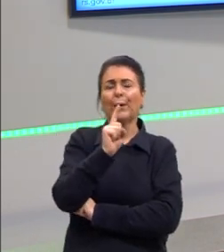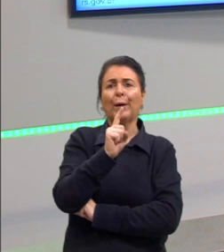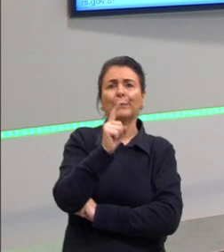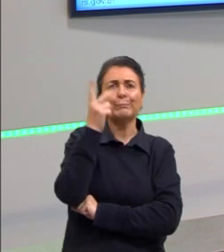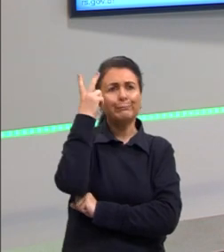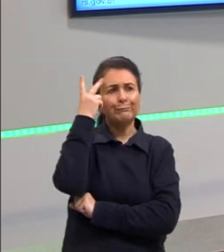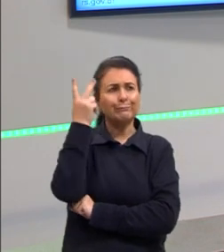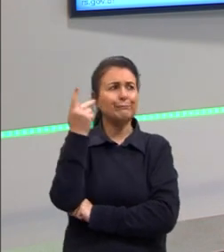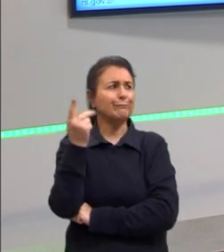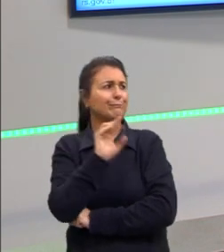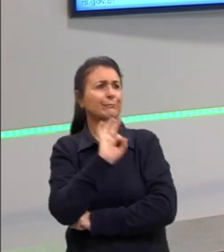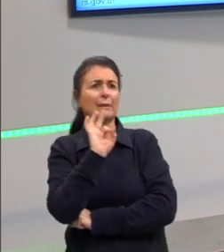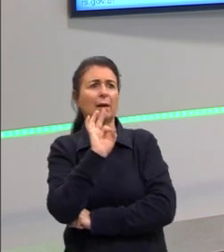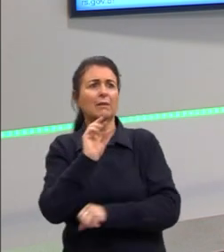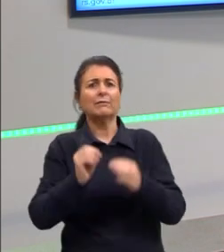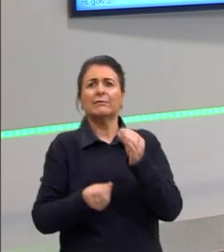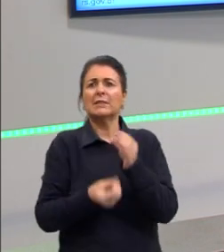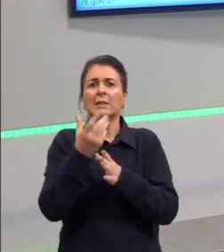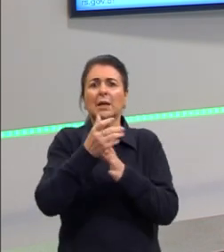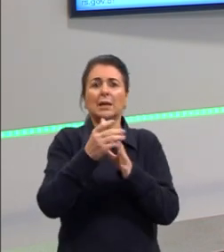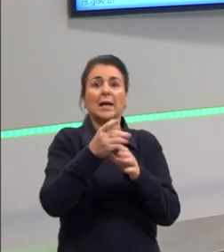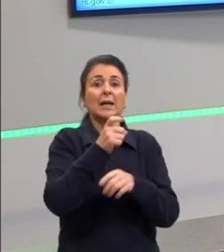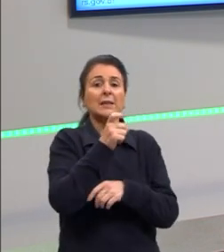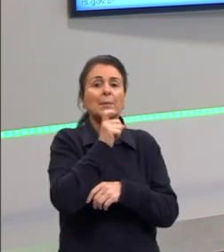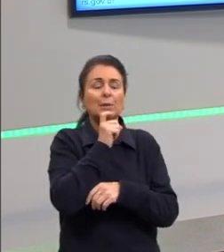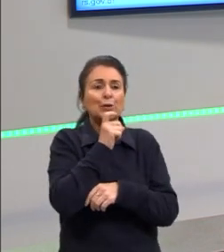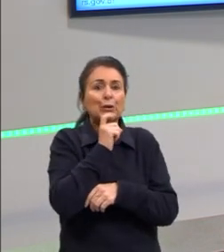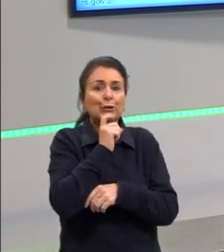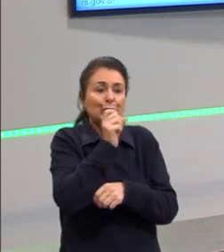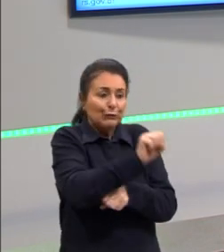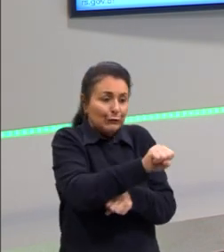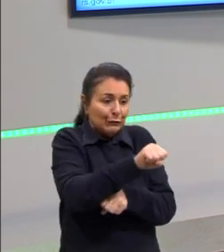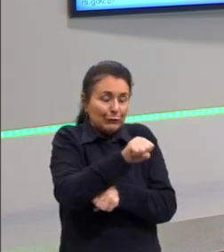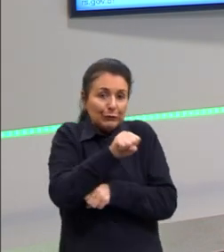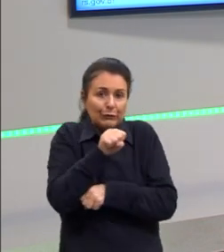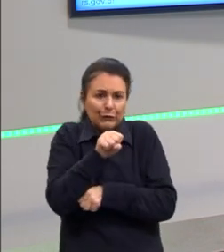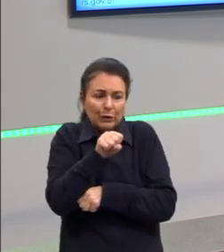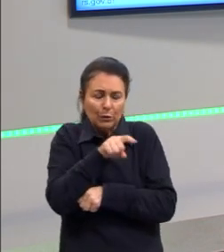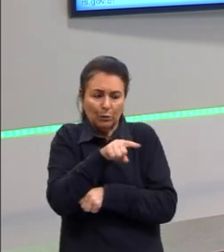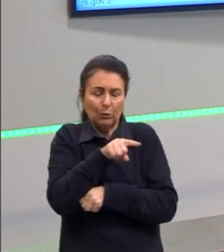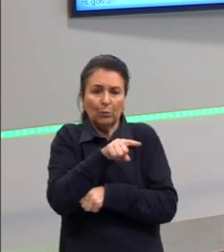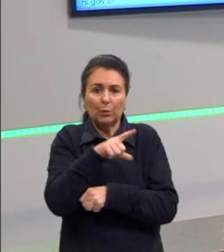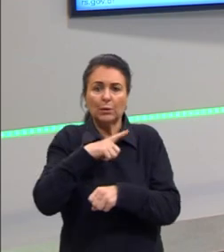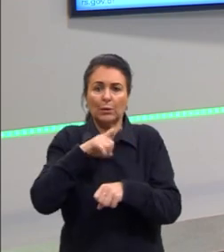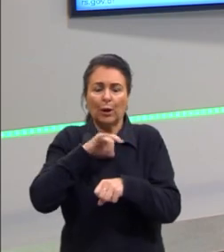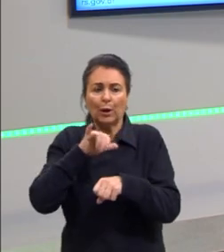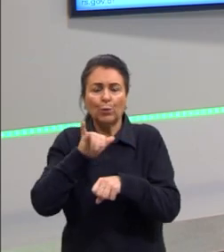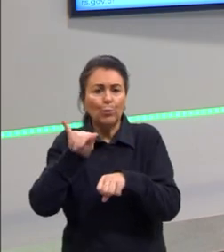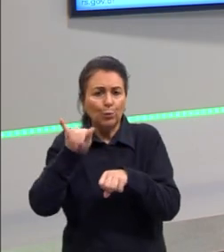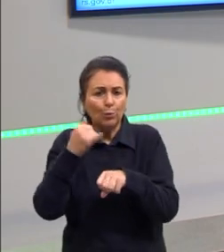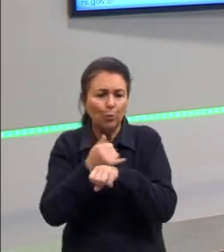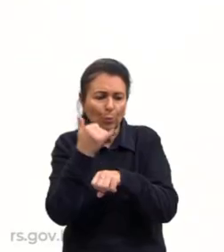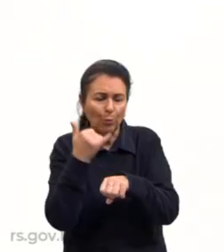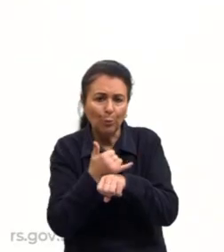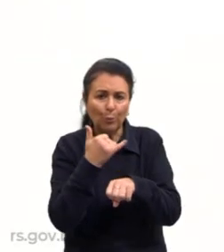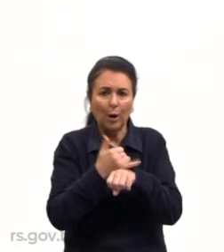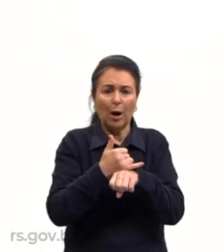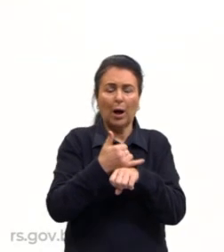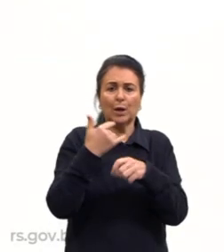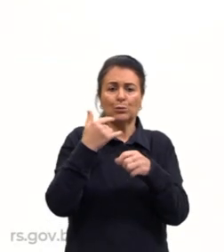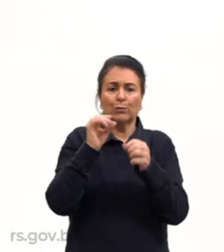geladeira. Não. Aquele aço, aquele ferro passou, foi retirado da natureza, passou por